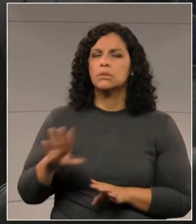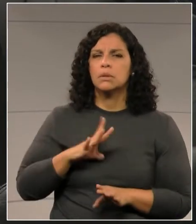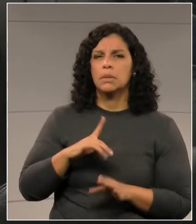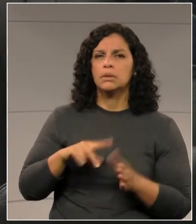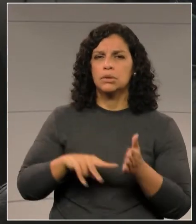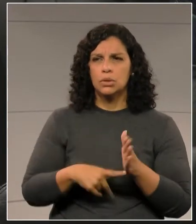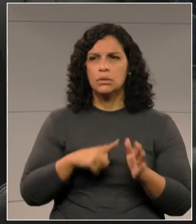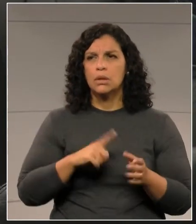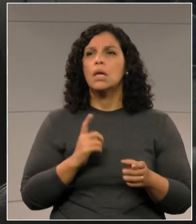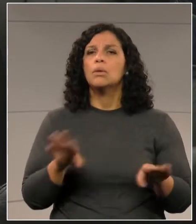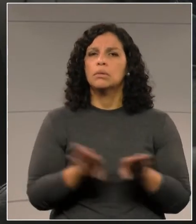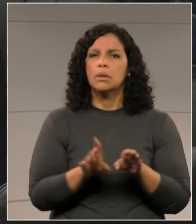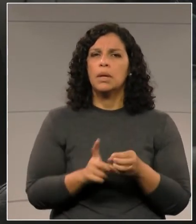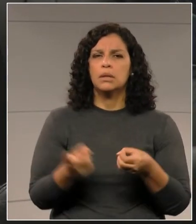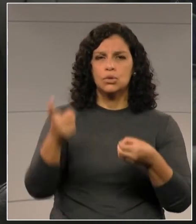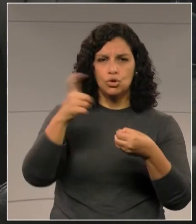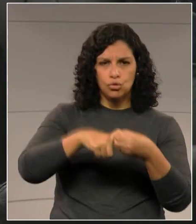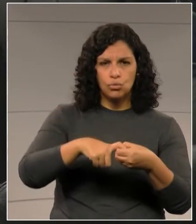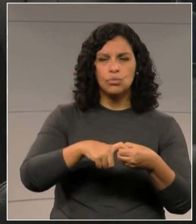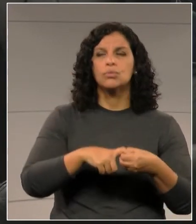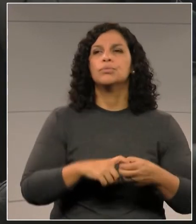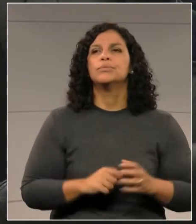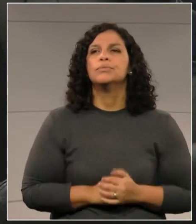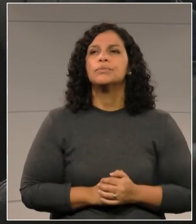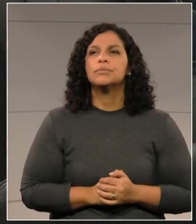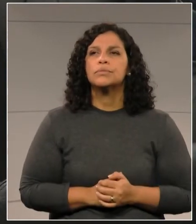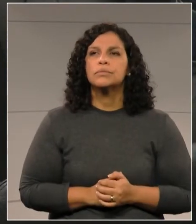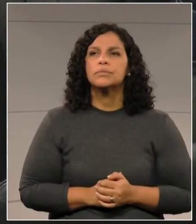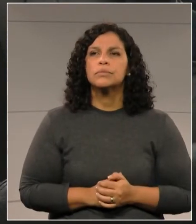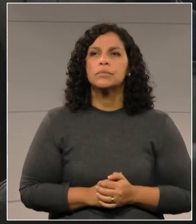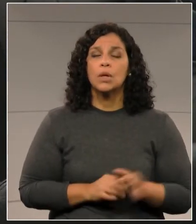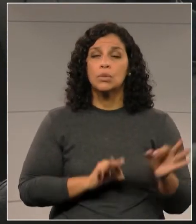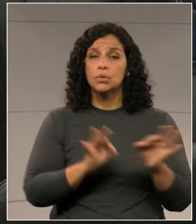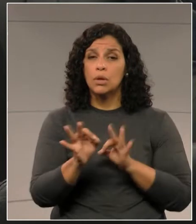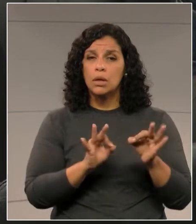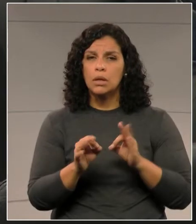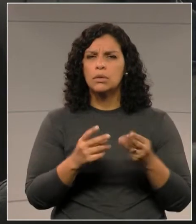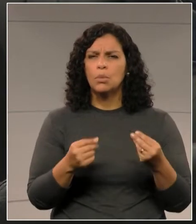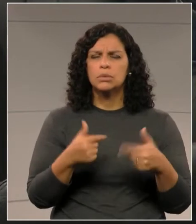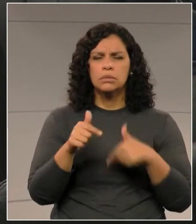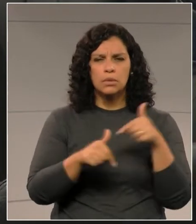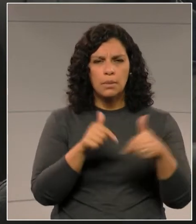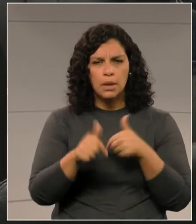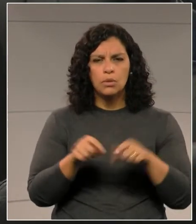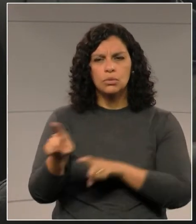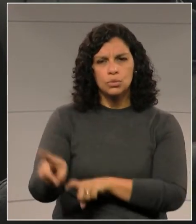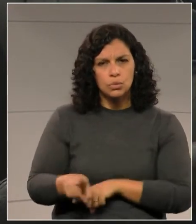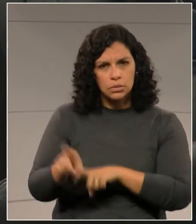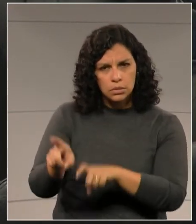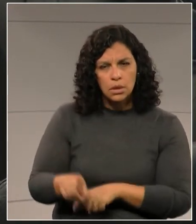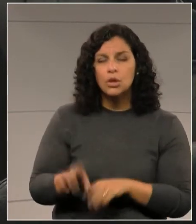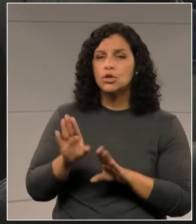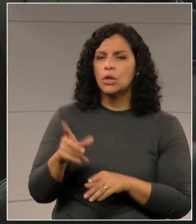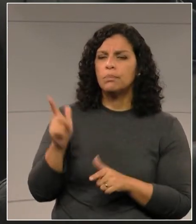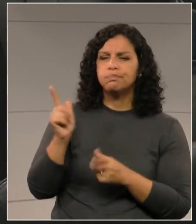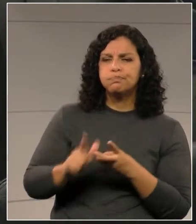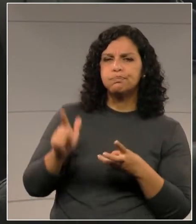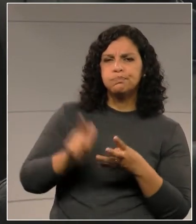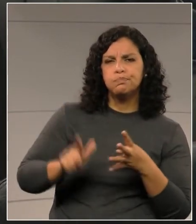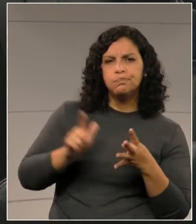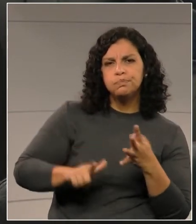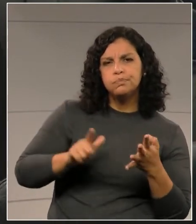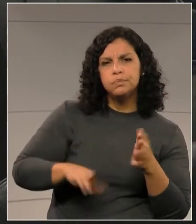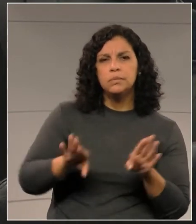eu mesmo também sou sindicalizada, de um sindicato que organiza muitos trabalhadores rurais, que teve muitas conquistas